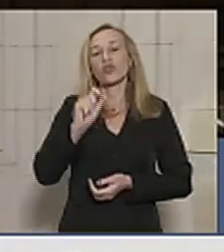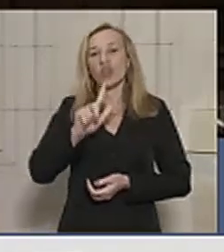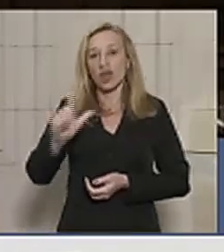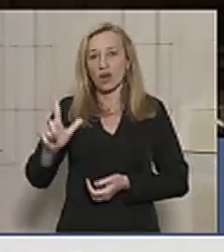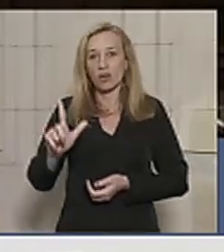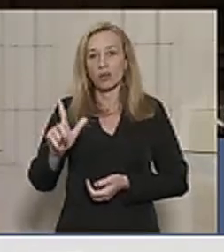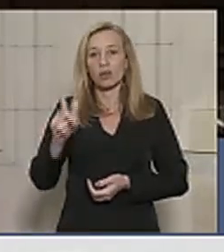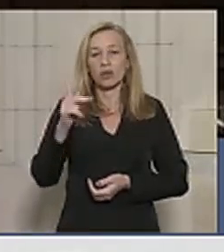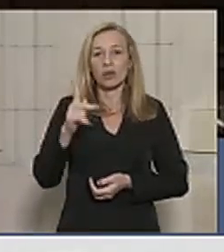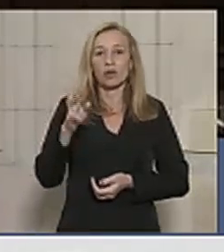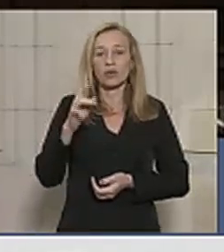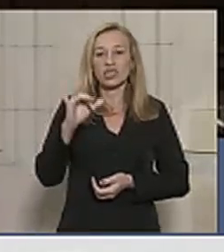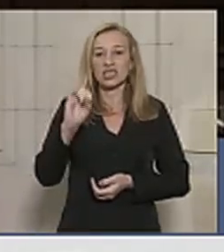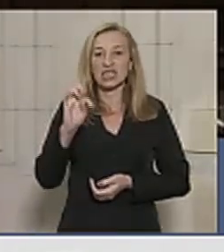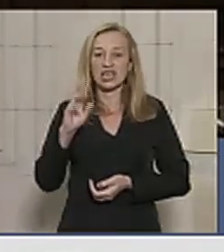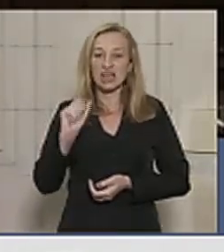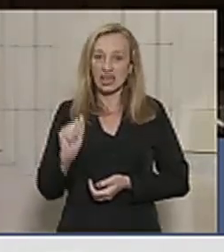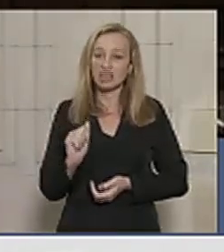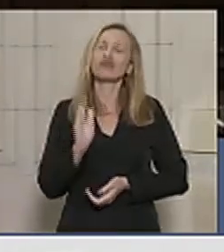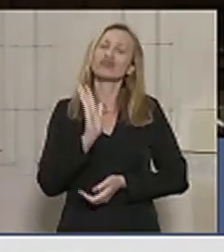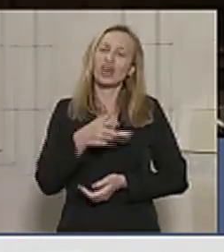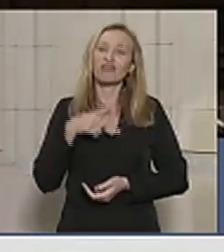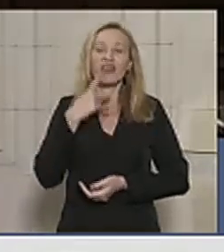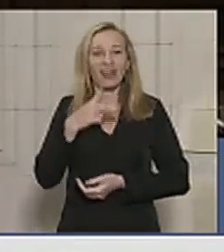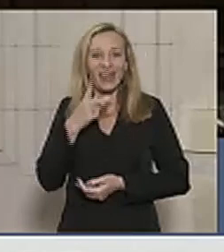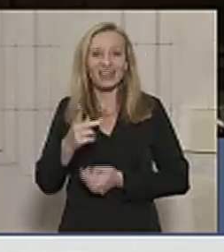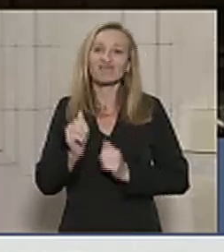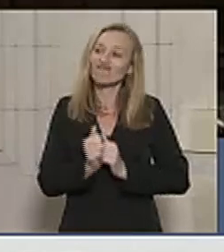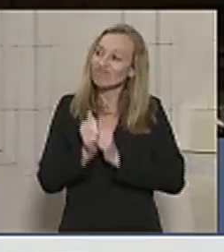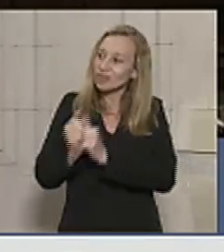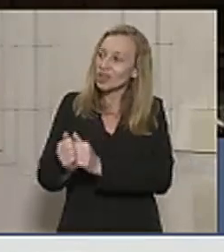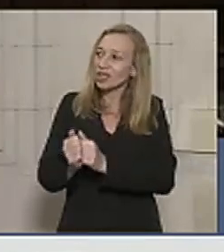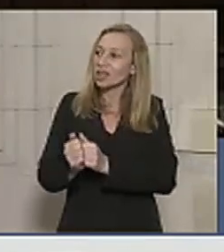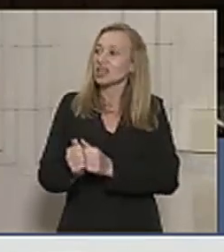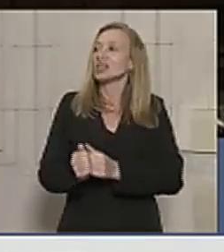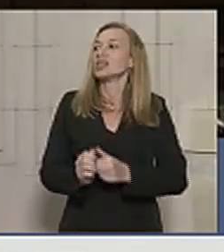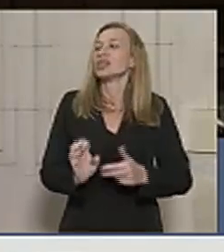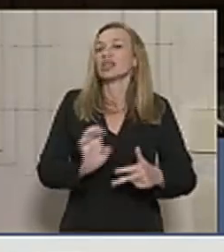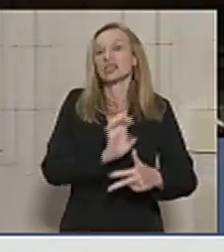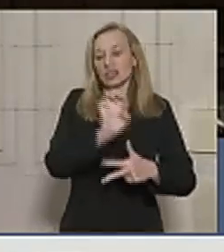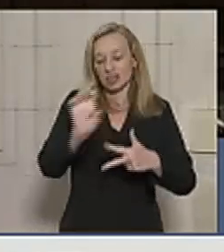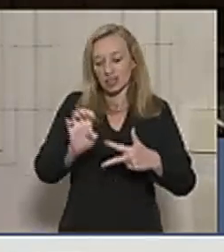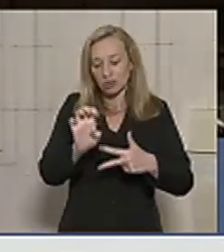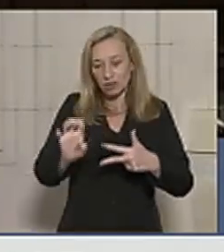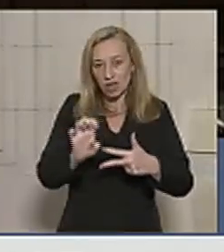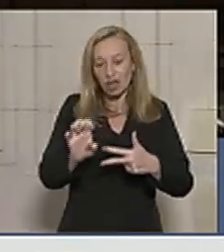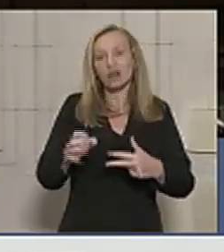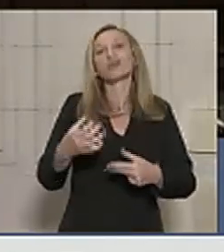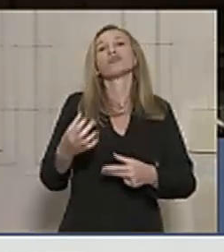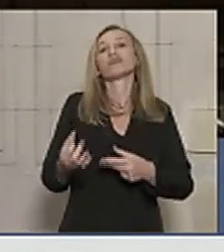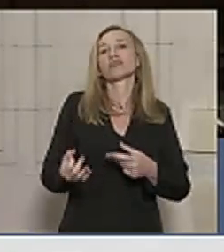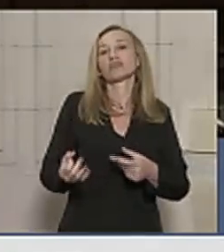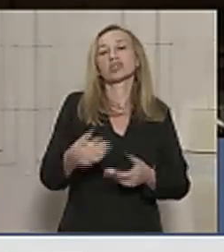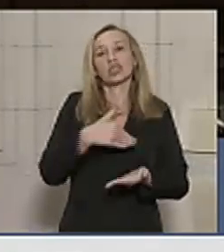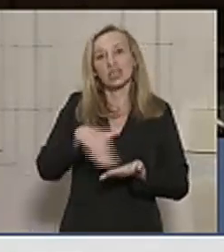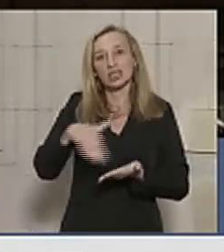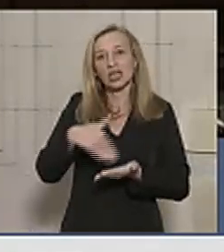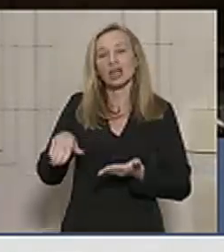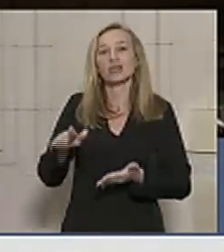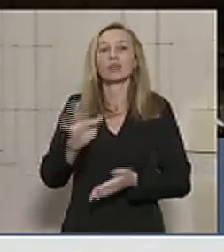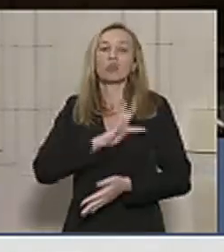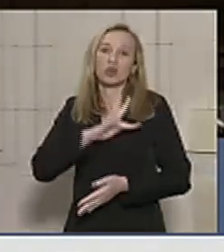eu já manifestei isso e já encaminhei para o Executivo, para o Secretário da Polícia Militar, o meu